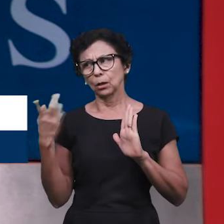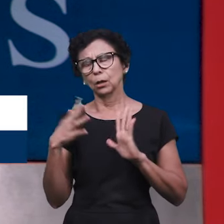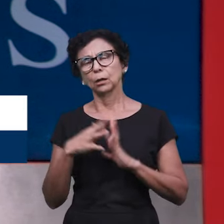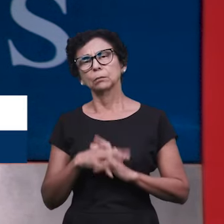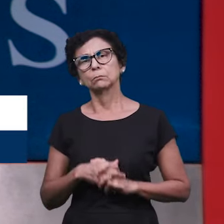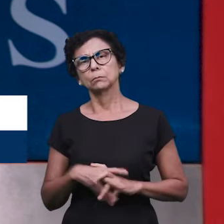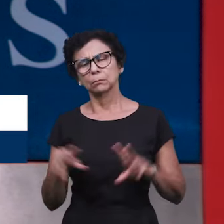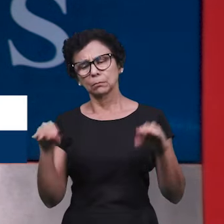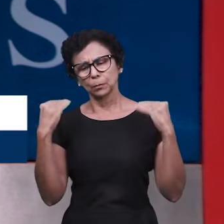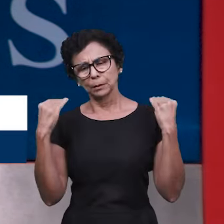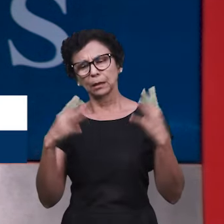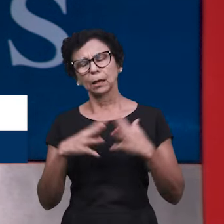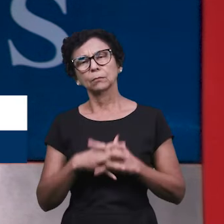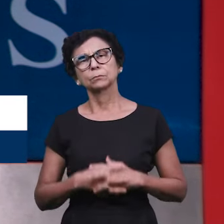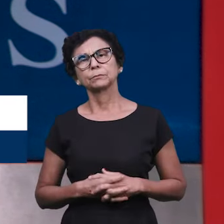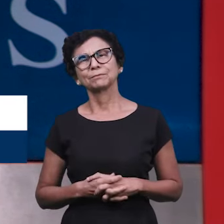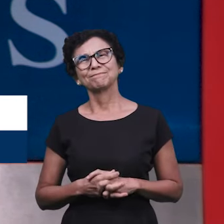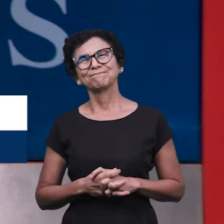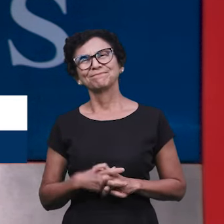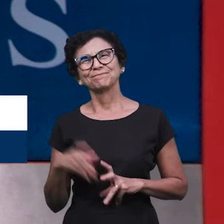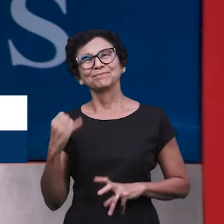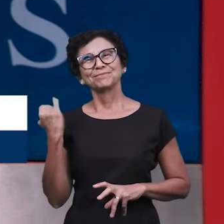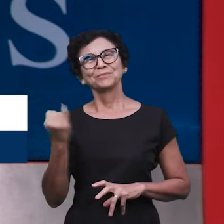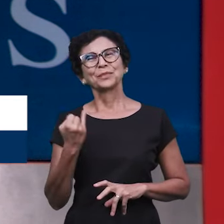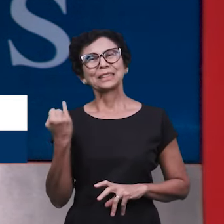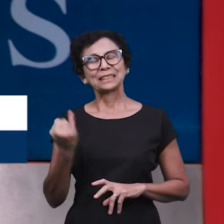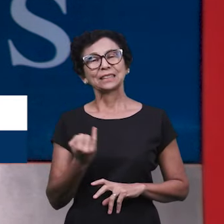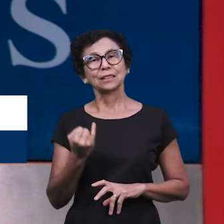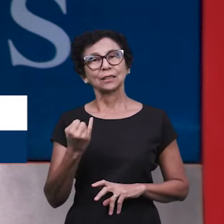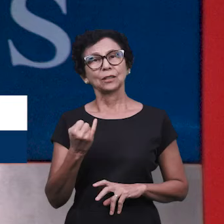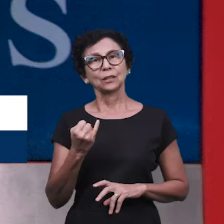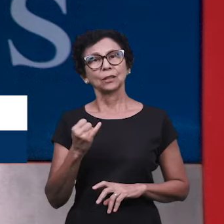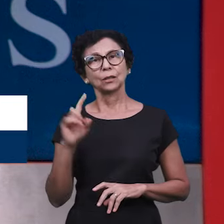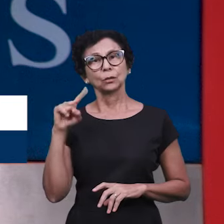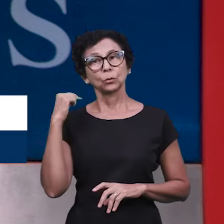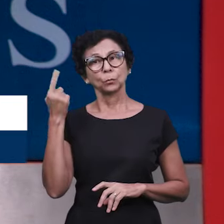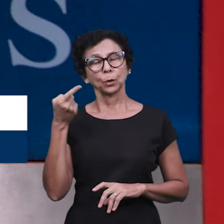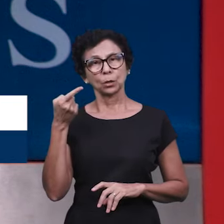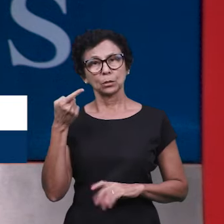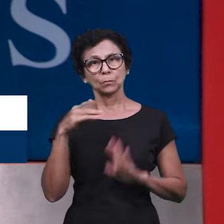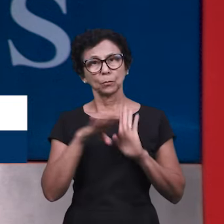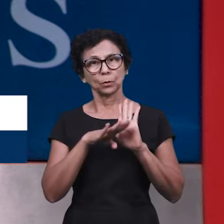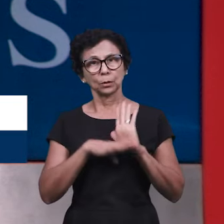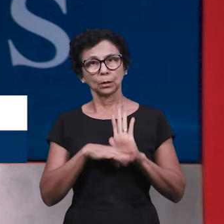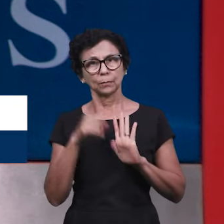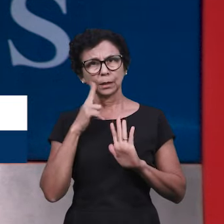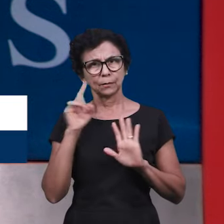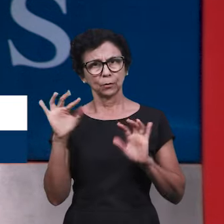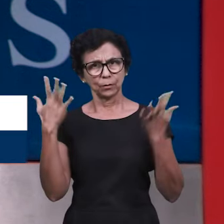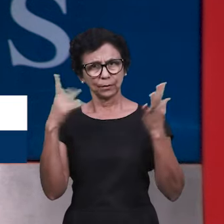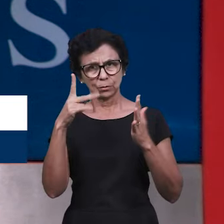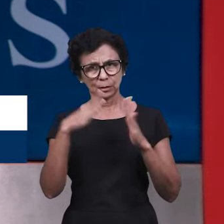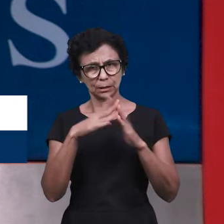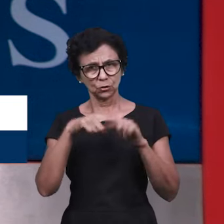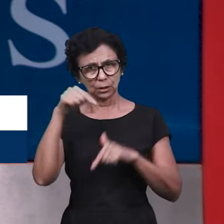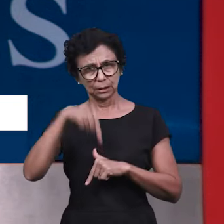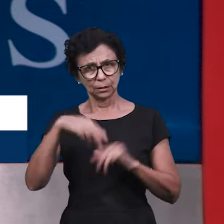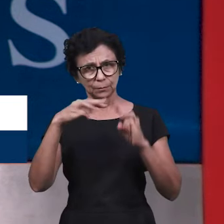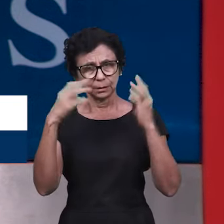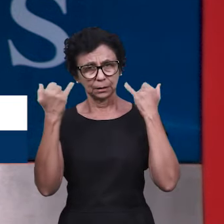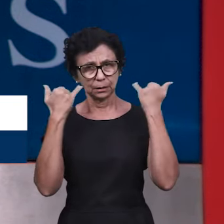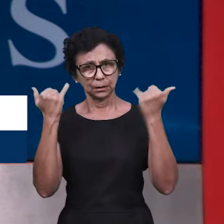aqui, manda para a gente e será muito importante. E olha, na próxima edição quero ver o evento da sua igreja aqui no Manaim News.